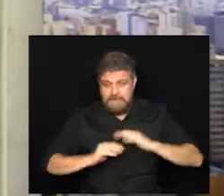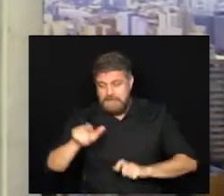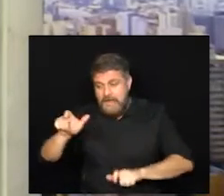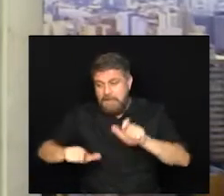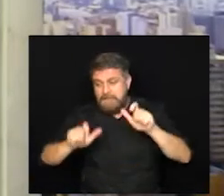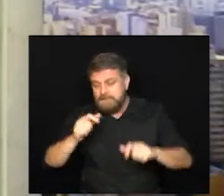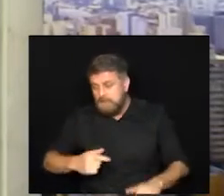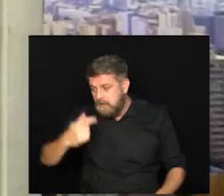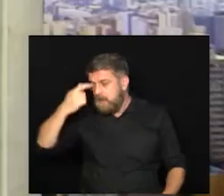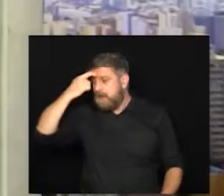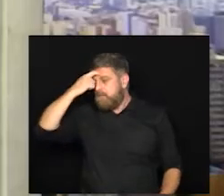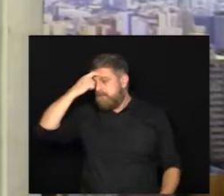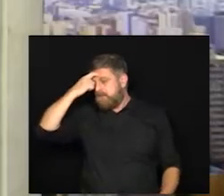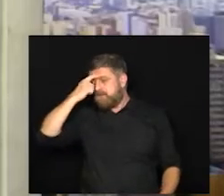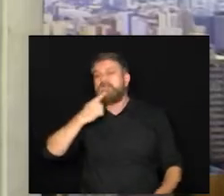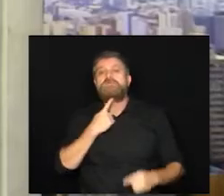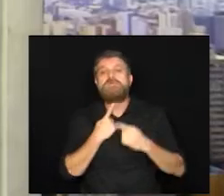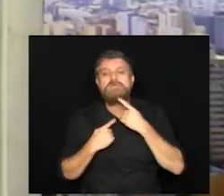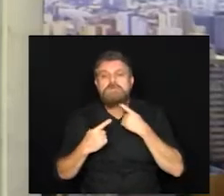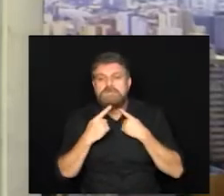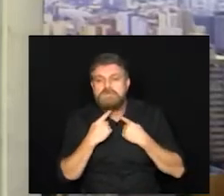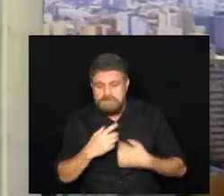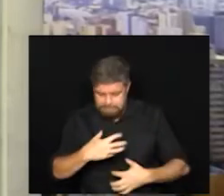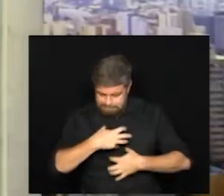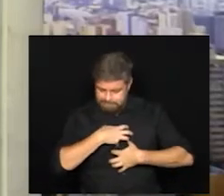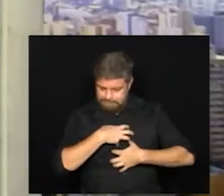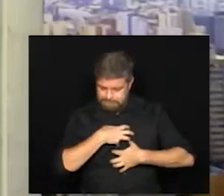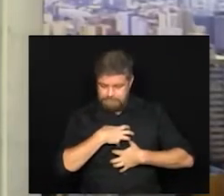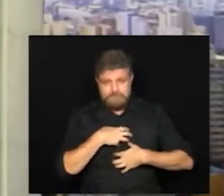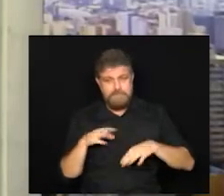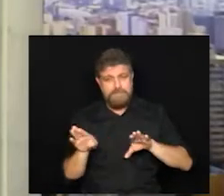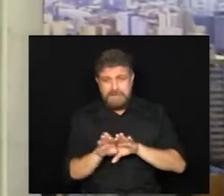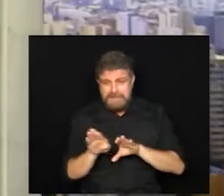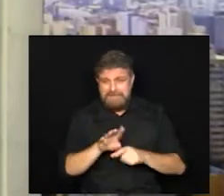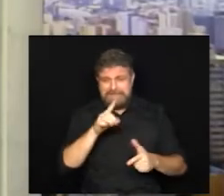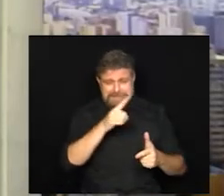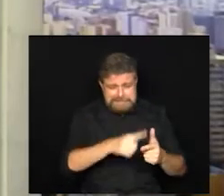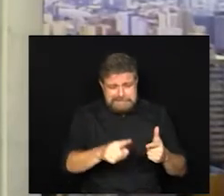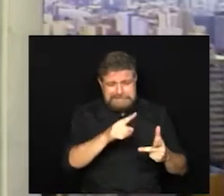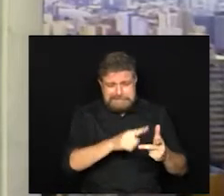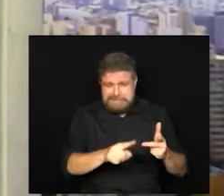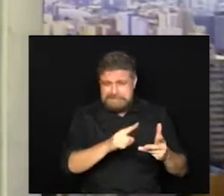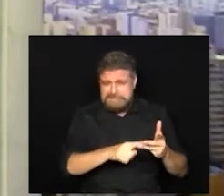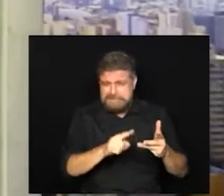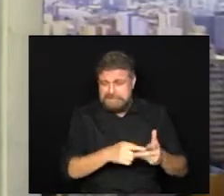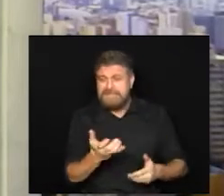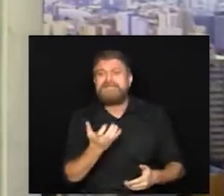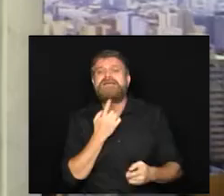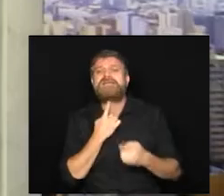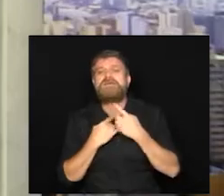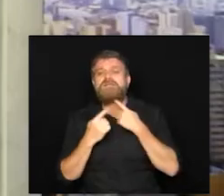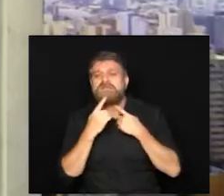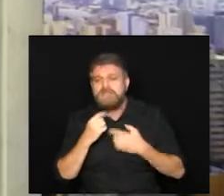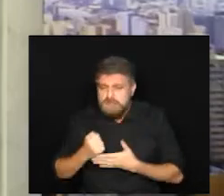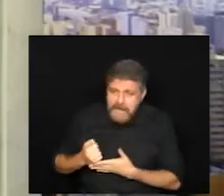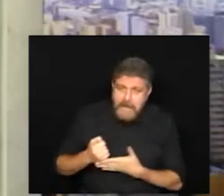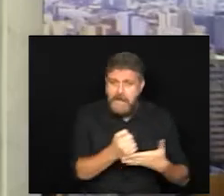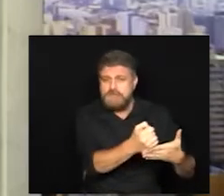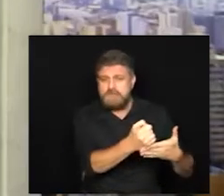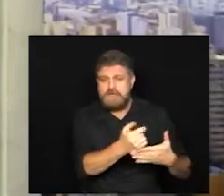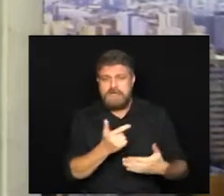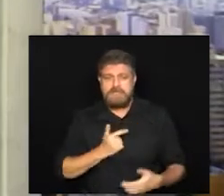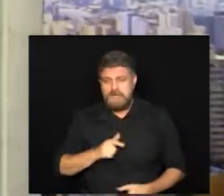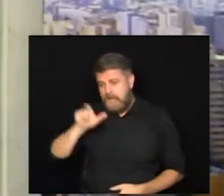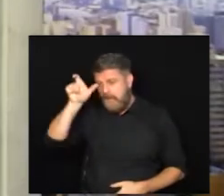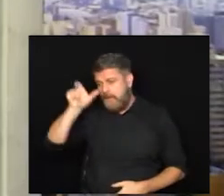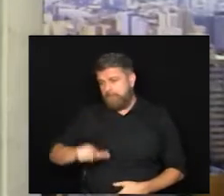que mais pessoas possam se sensibilizar com esse problema e dar a sua contribuição seja como